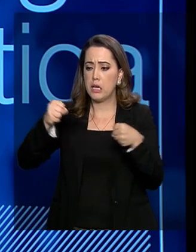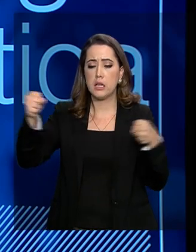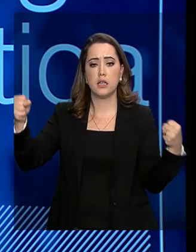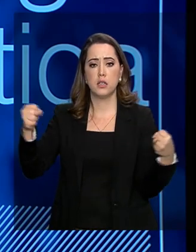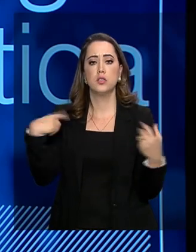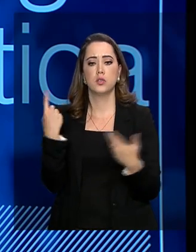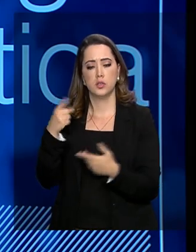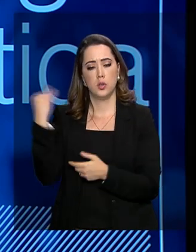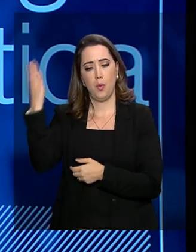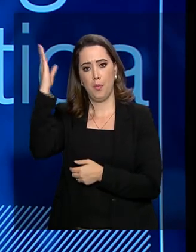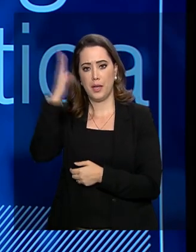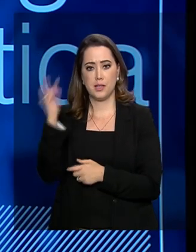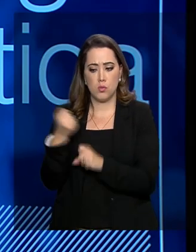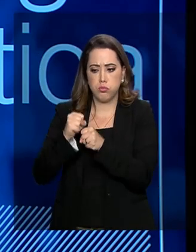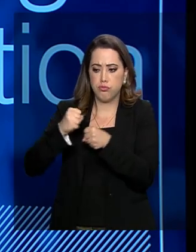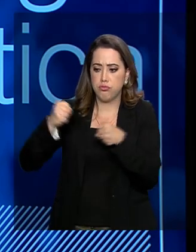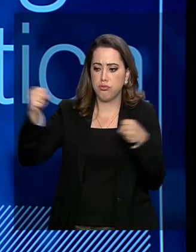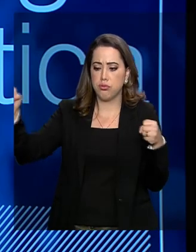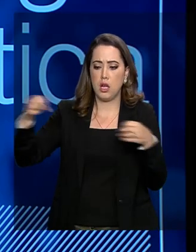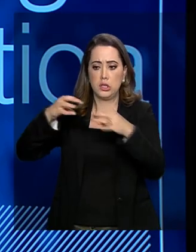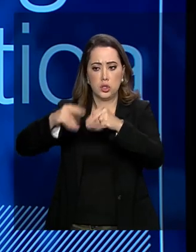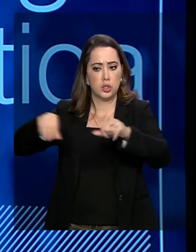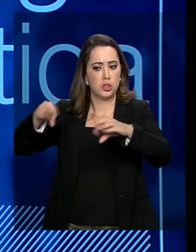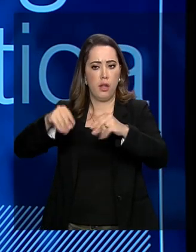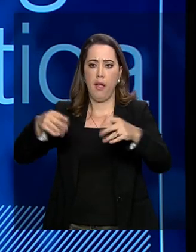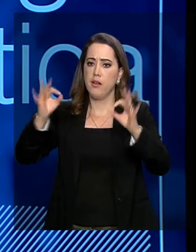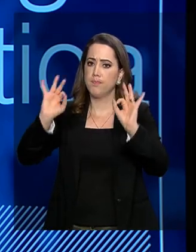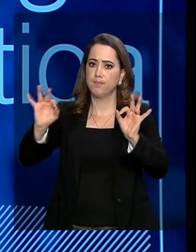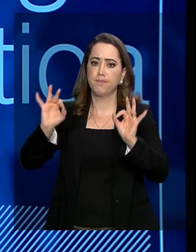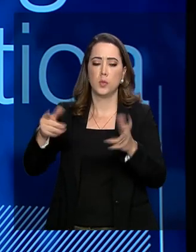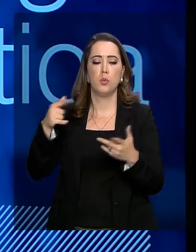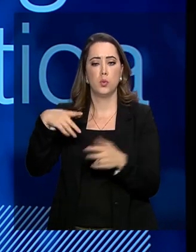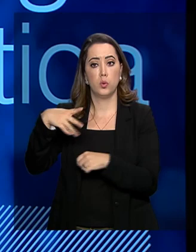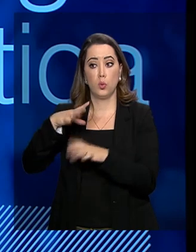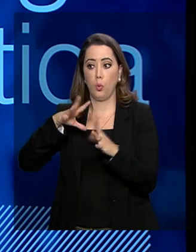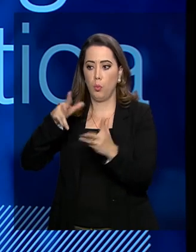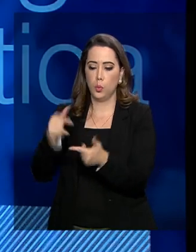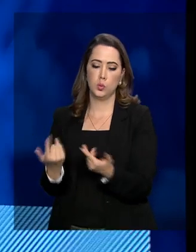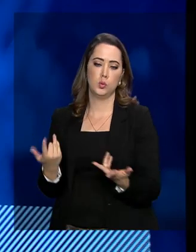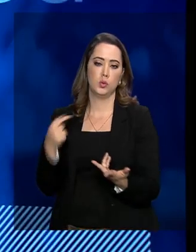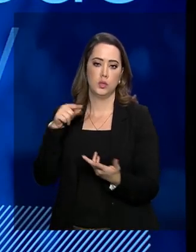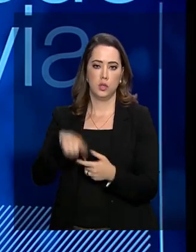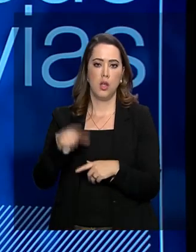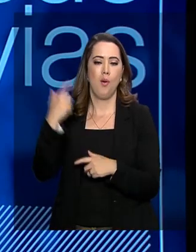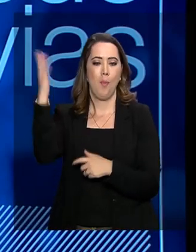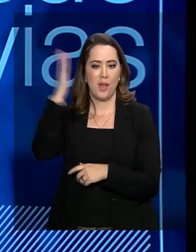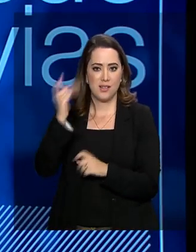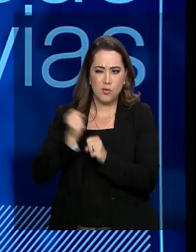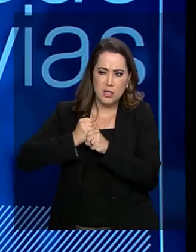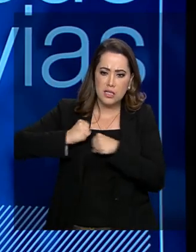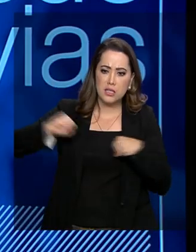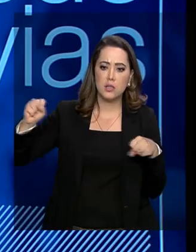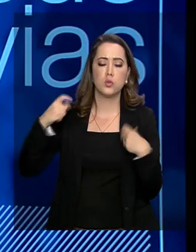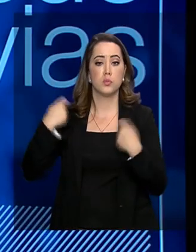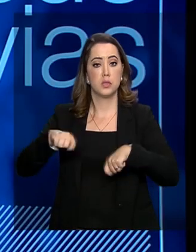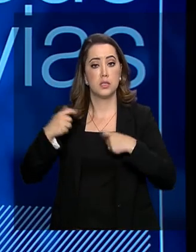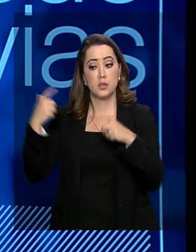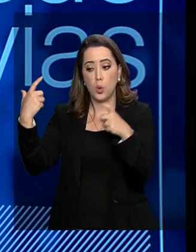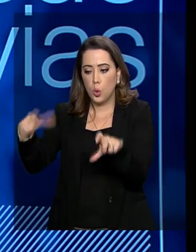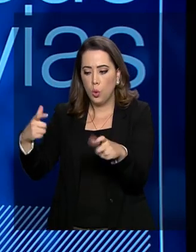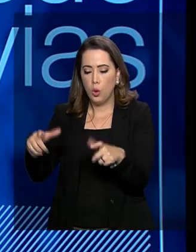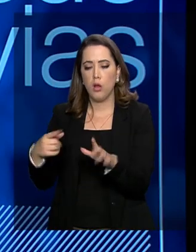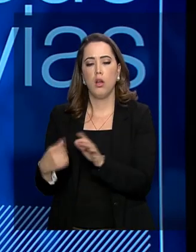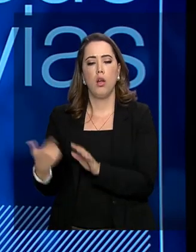nós. O Brasil é o maior país em terras agrocutáveis do planeta. Então, esse gigante precisa ter, efetivamente, uma infraestrutura que dê